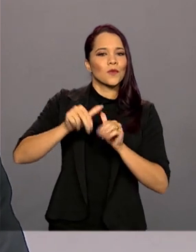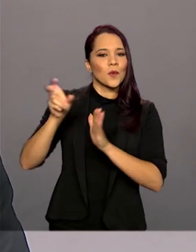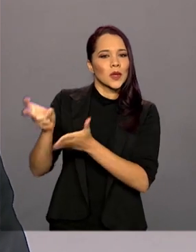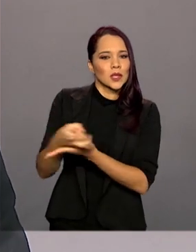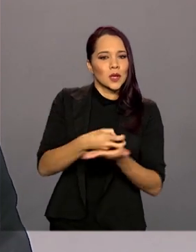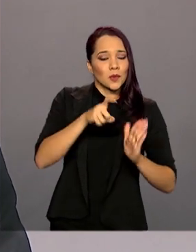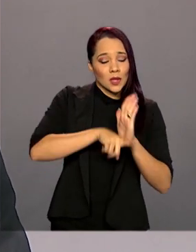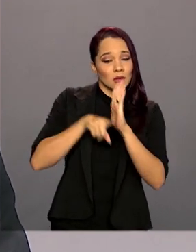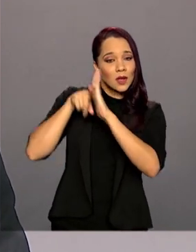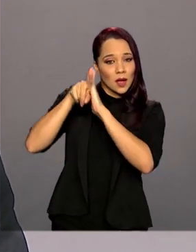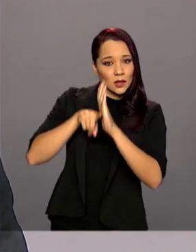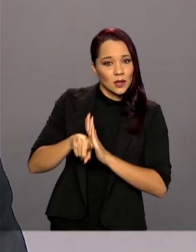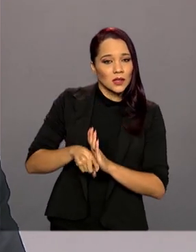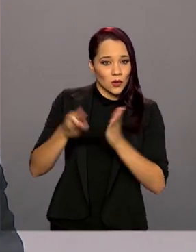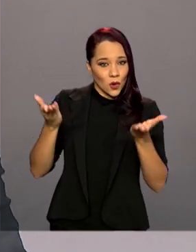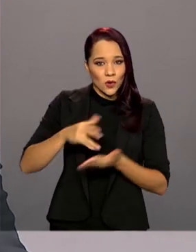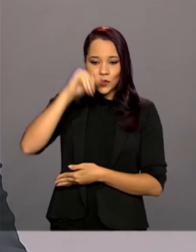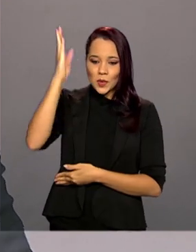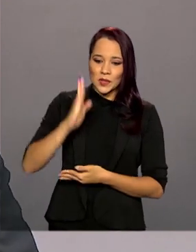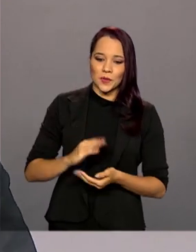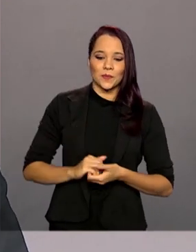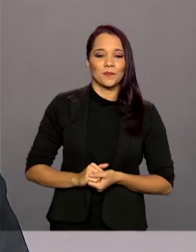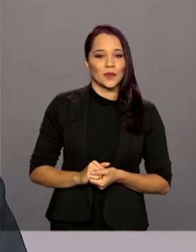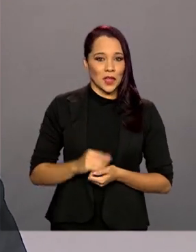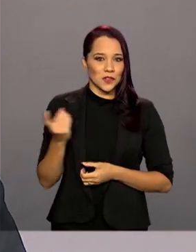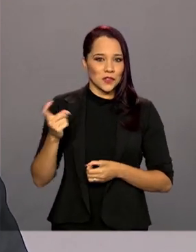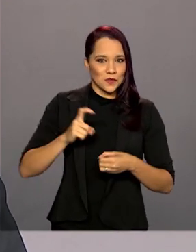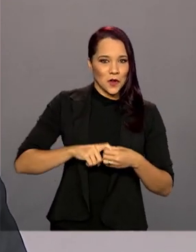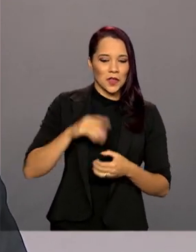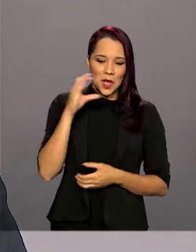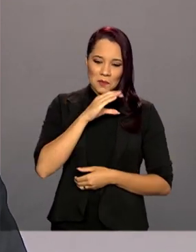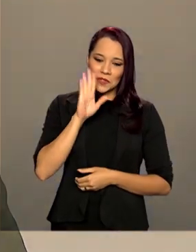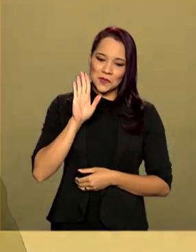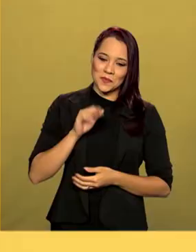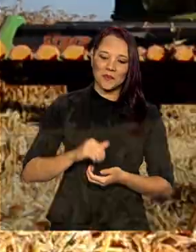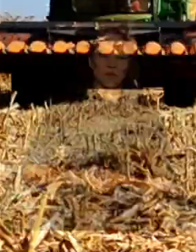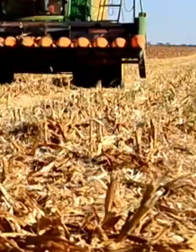que estão sendo analisados hoje no país. A gente volta já já.